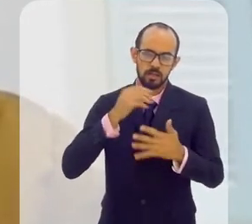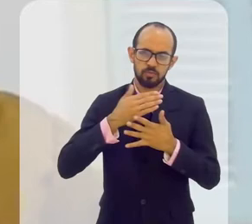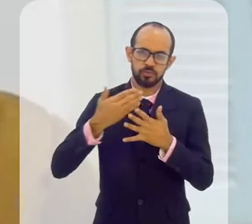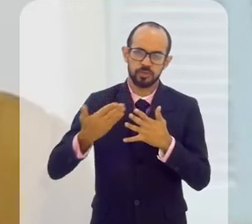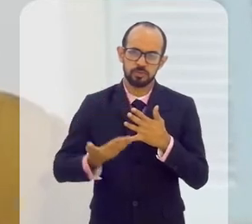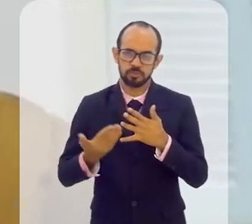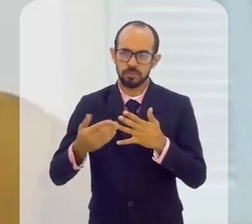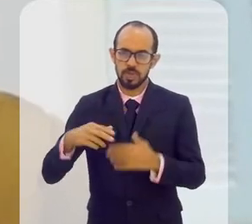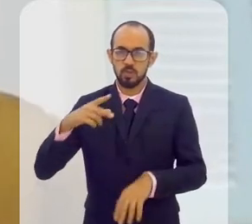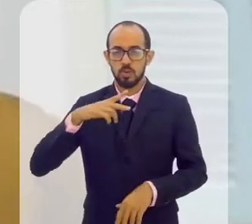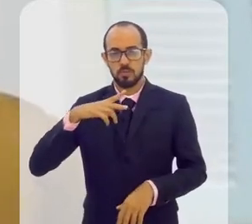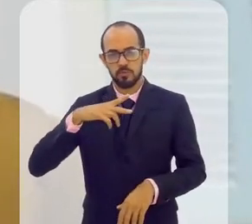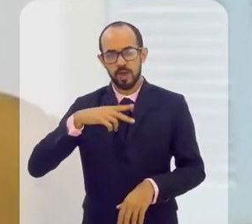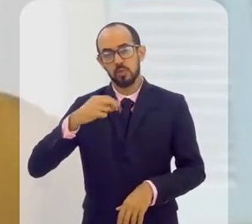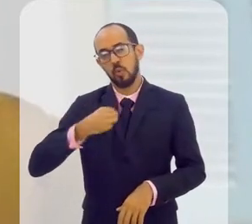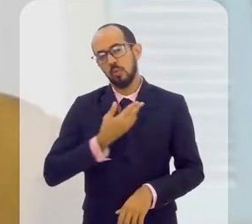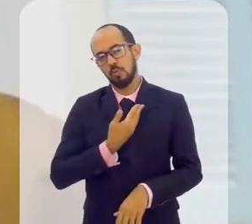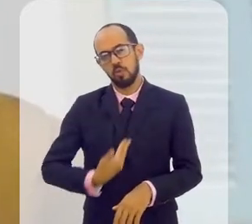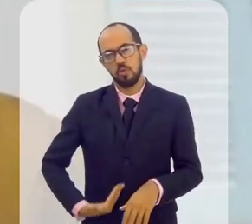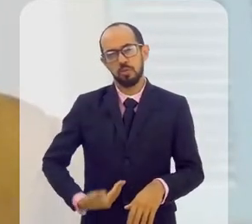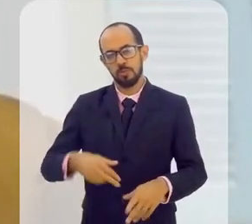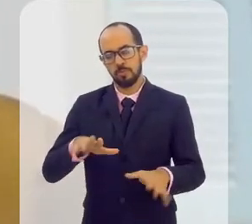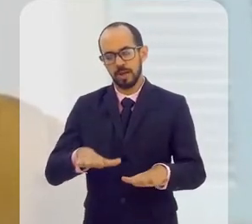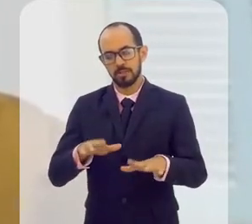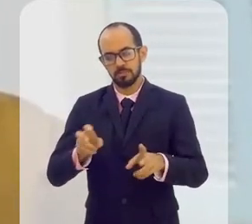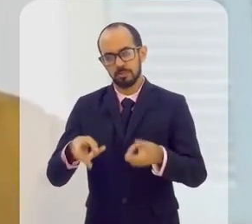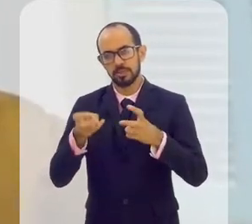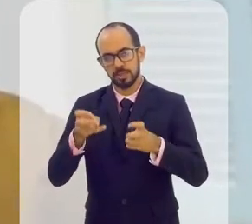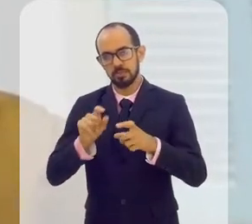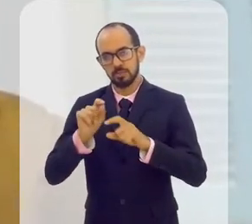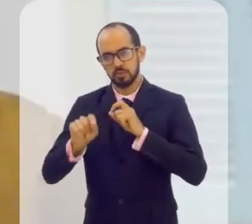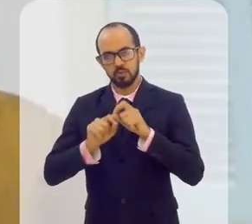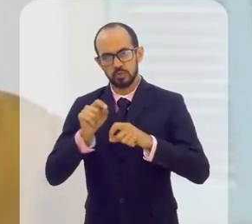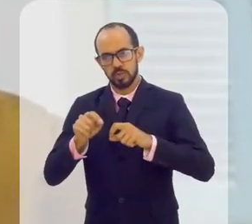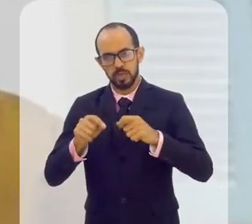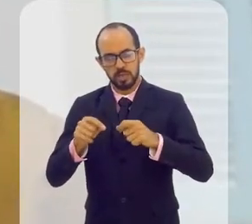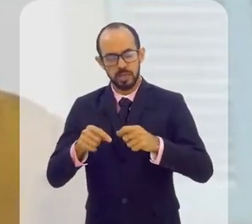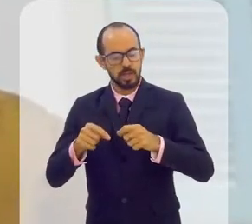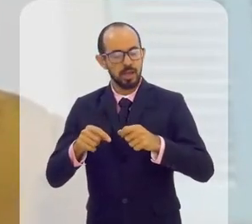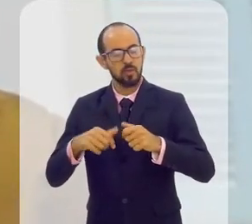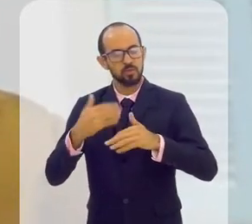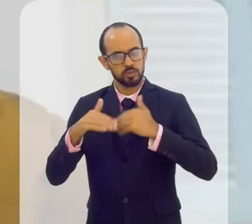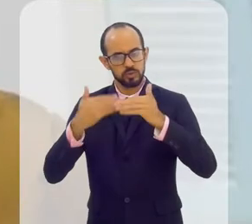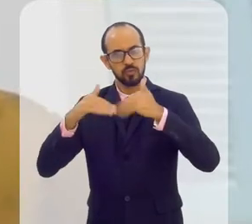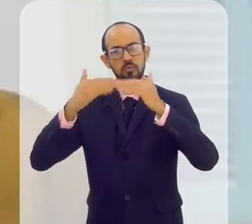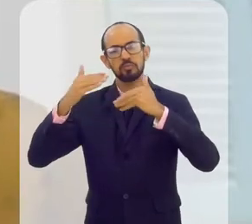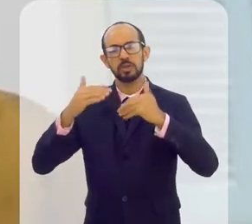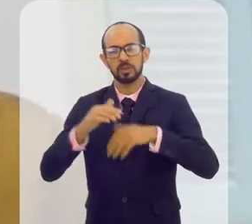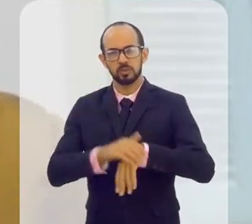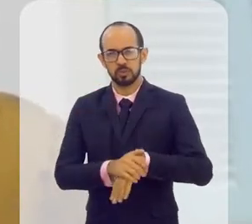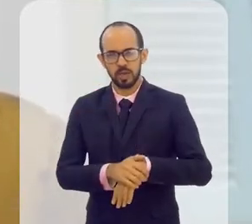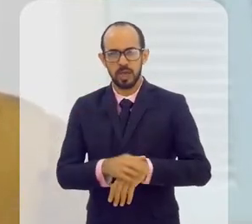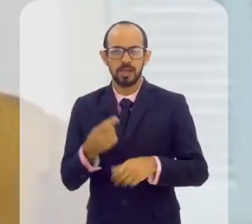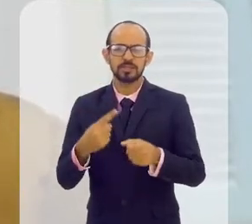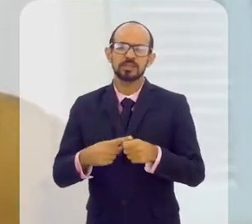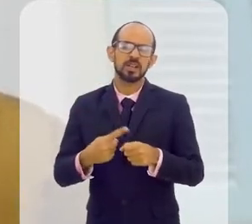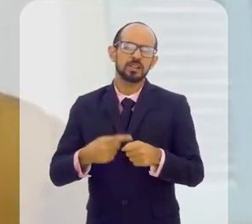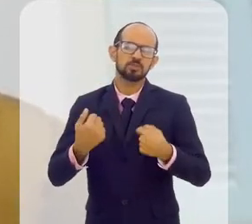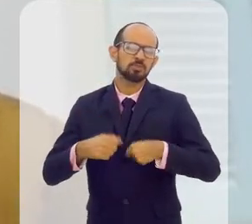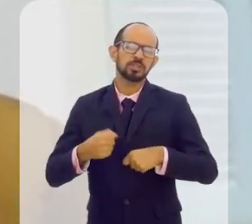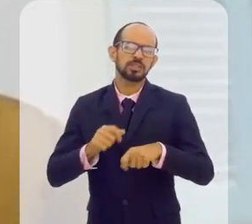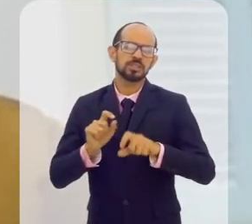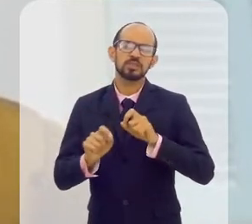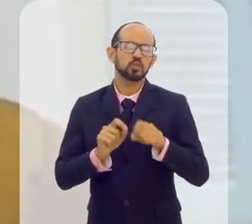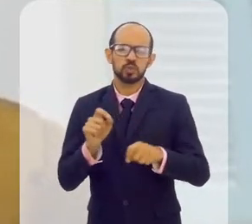financiamento, seja público, seja privado, mas que olhem, né? Estudar mesmo essa demanda de desenvolvimento. Então, o que a cidade